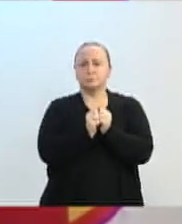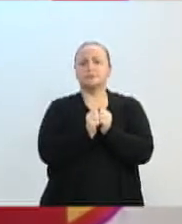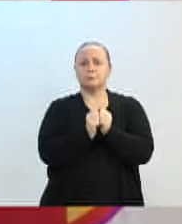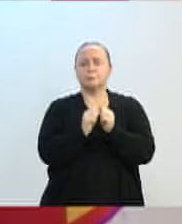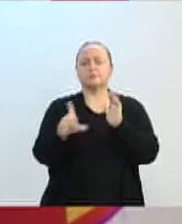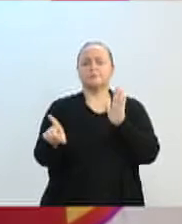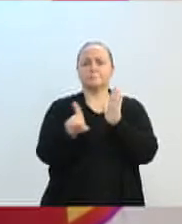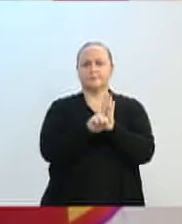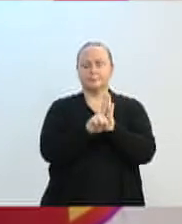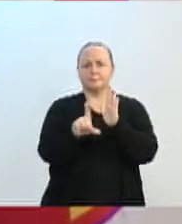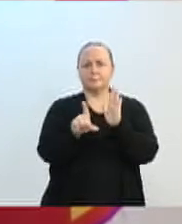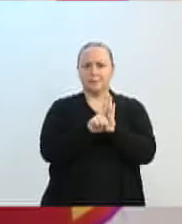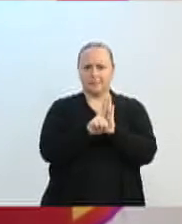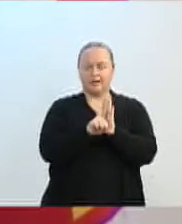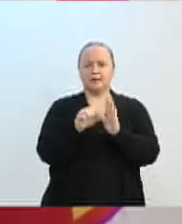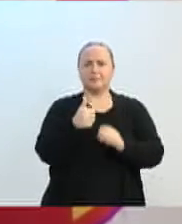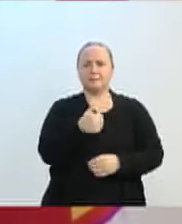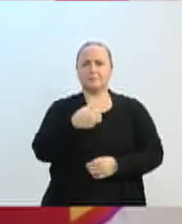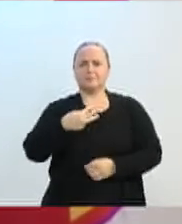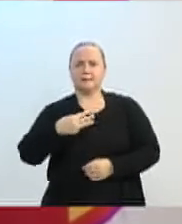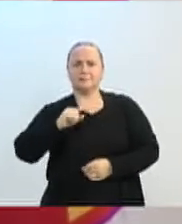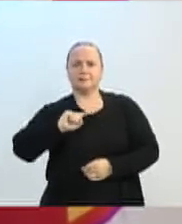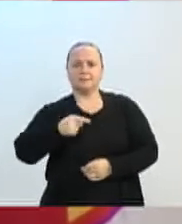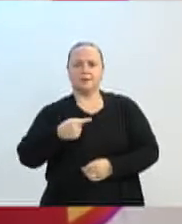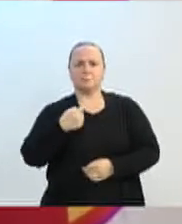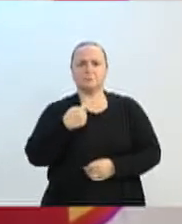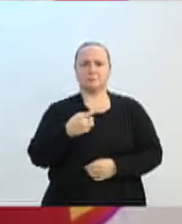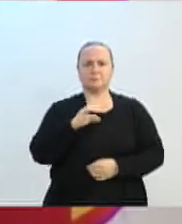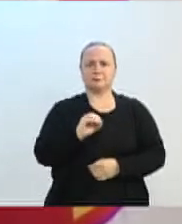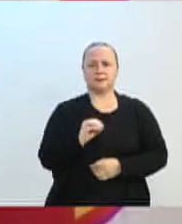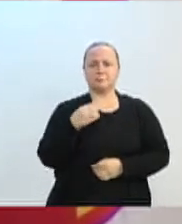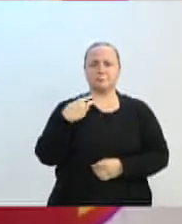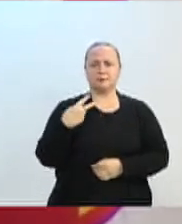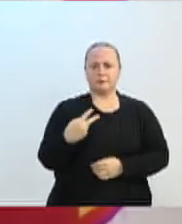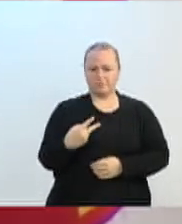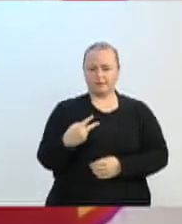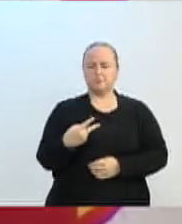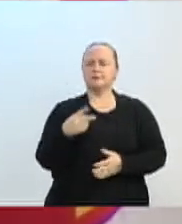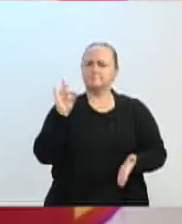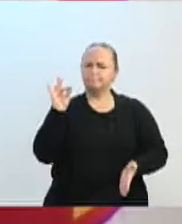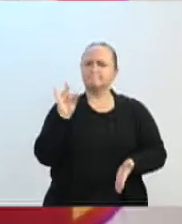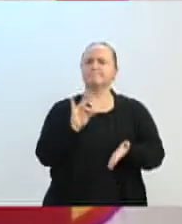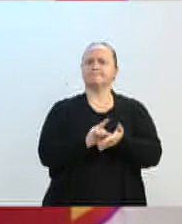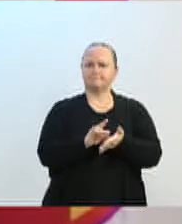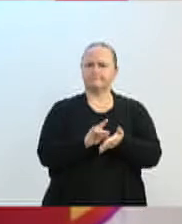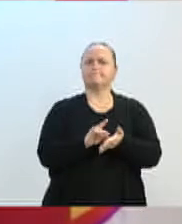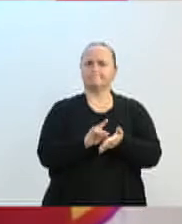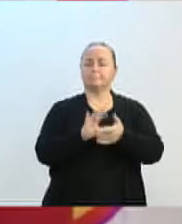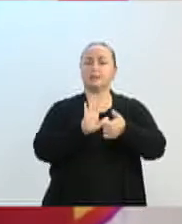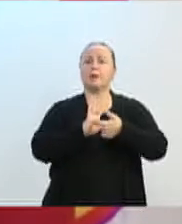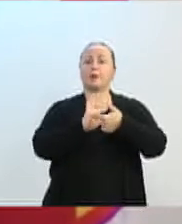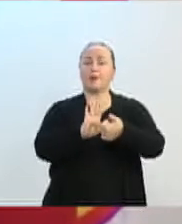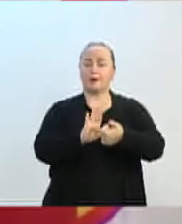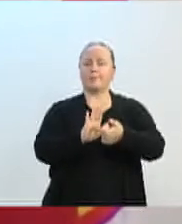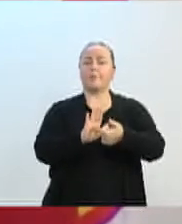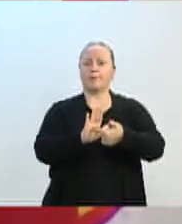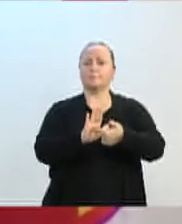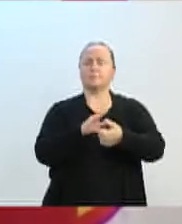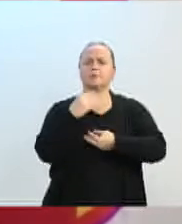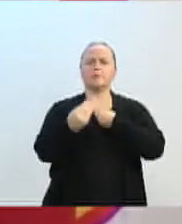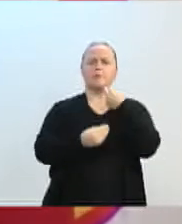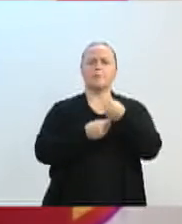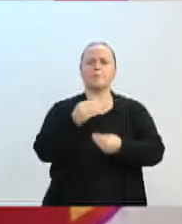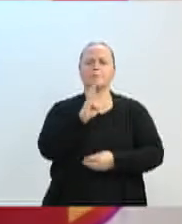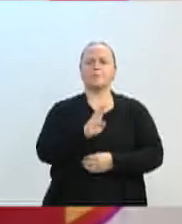decreto-lei 13.102, do qual realmente ele traz à cidade de